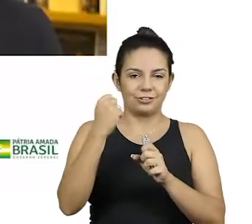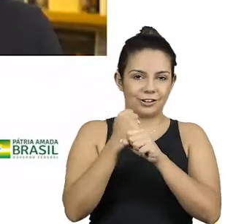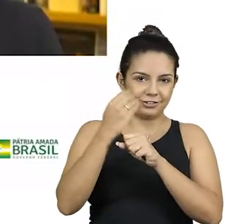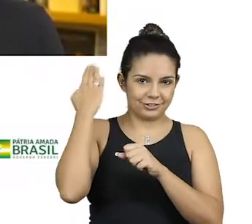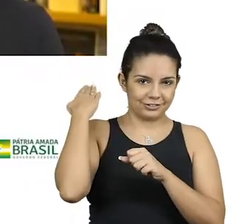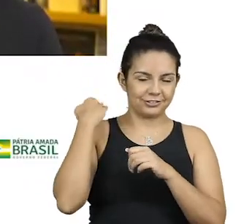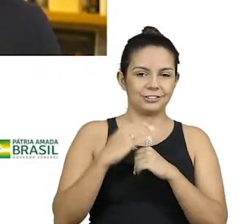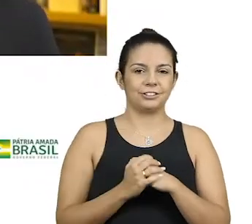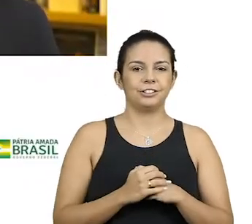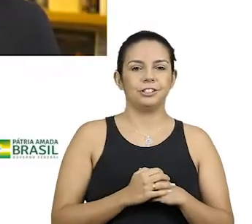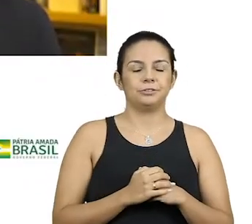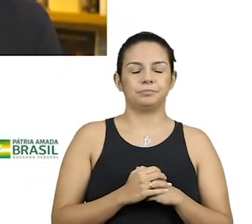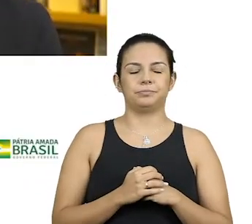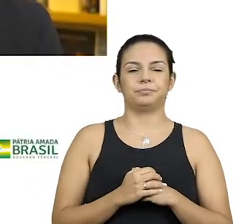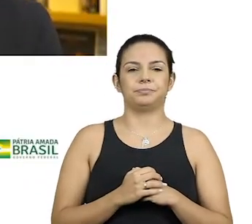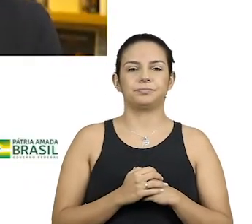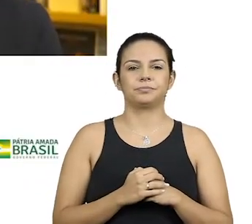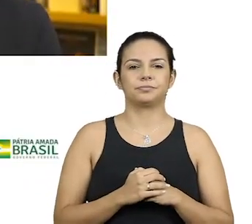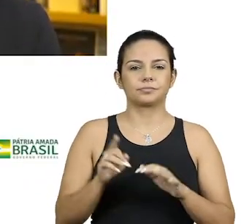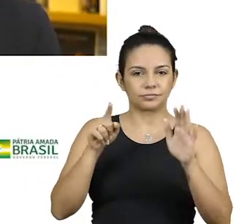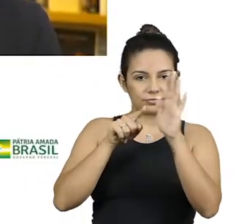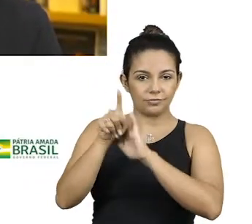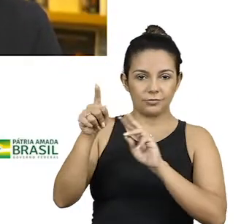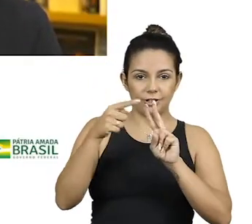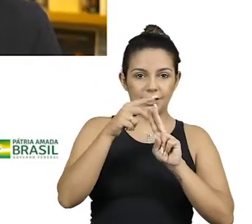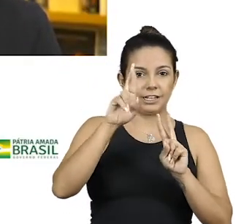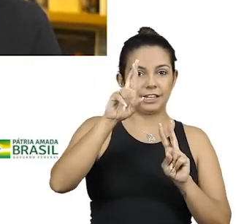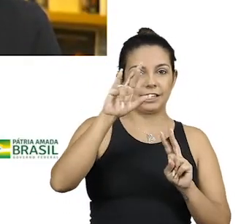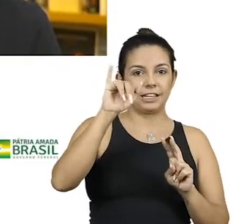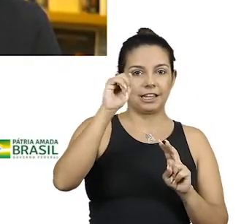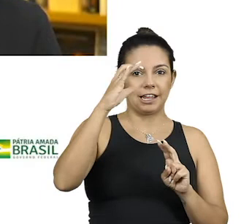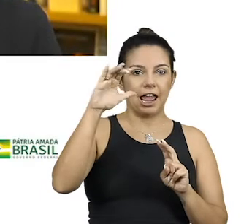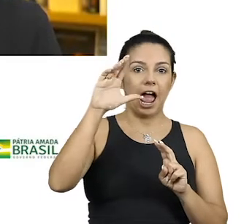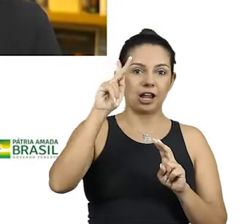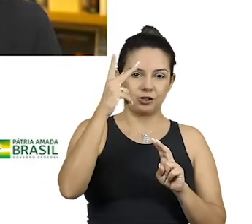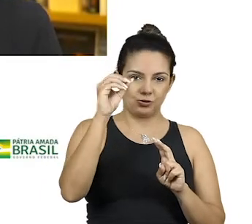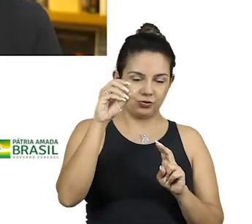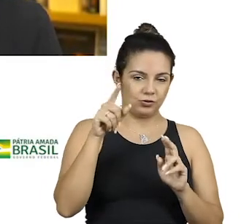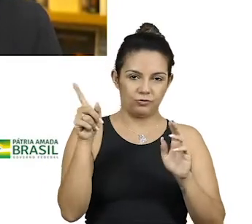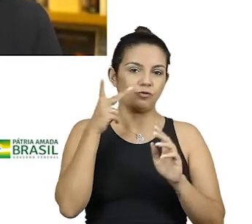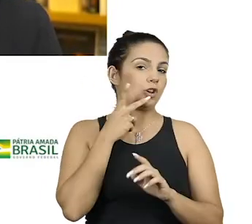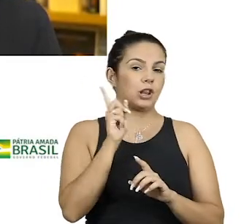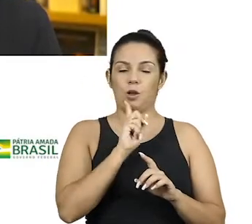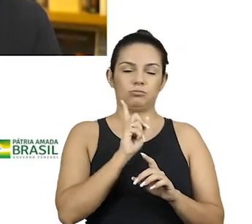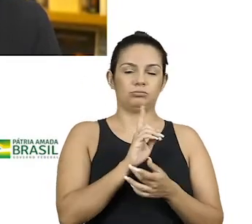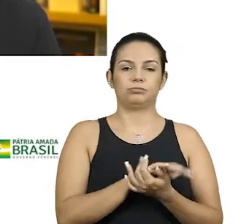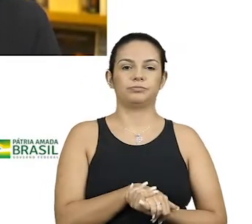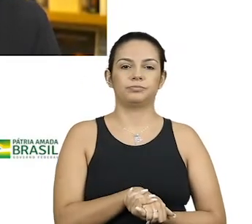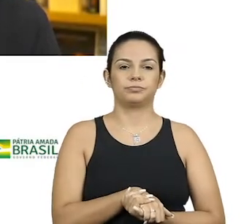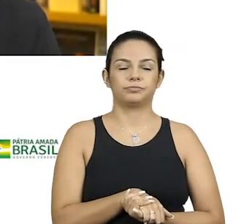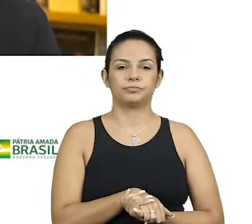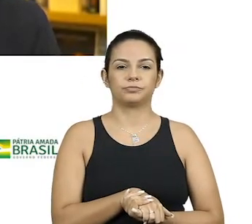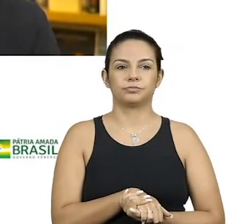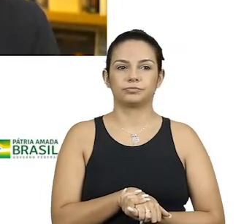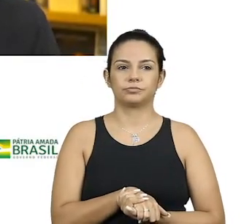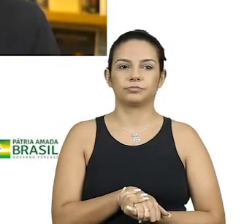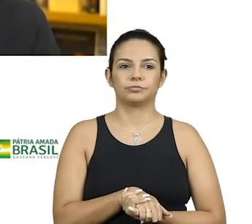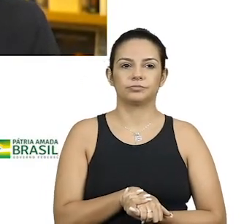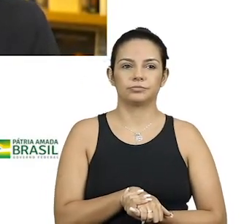Riachão você pegou? Não, esse não, Zé Coco. Não, não, não, mas foi